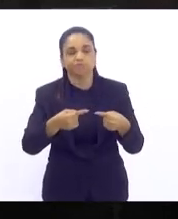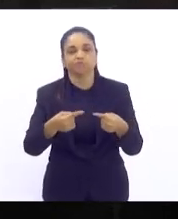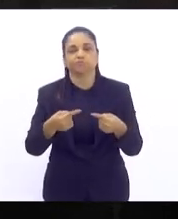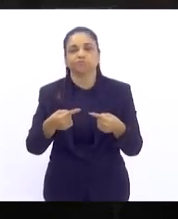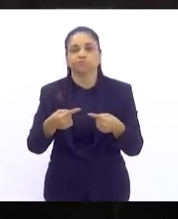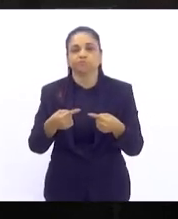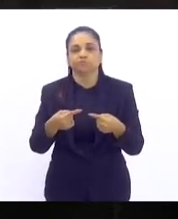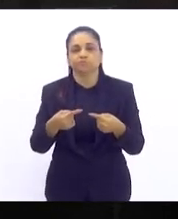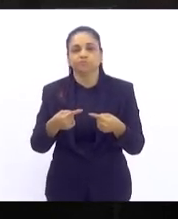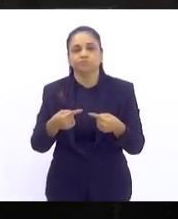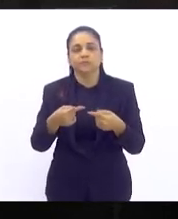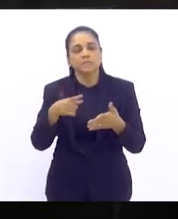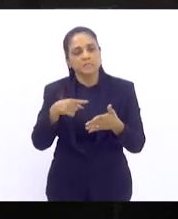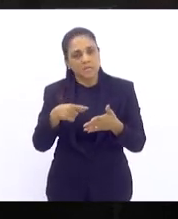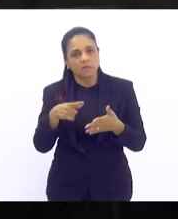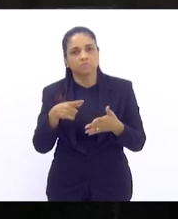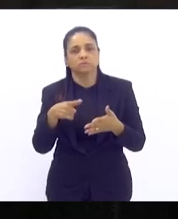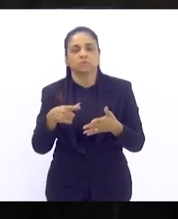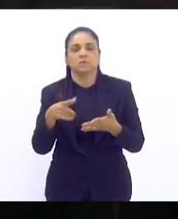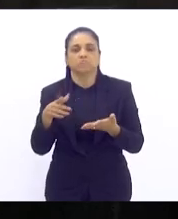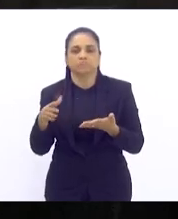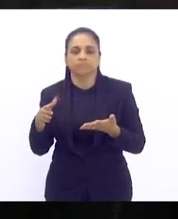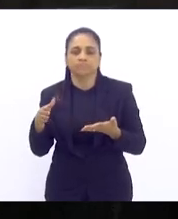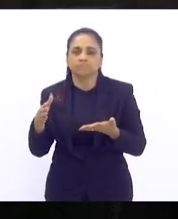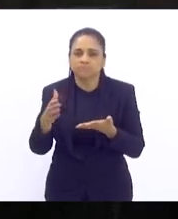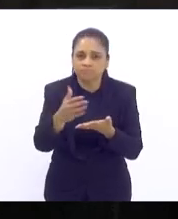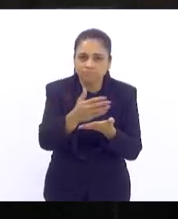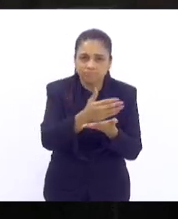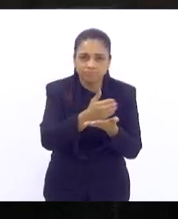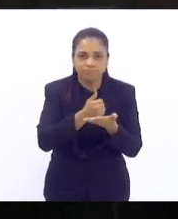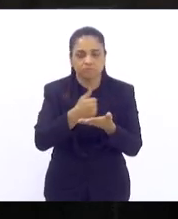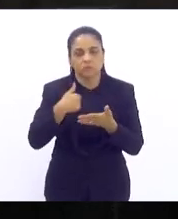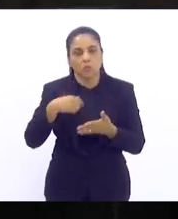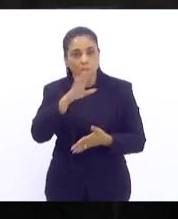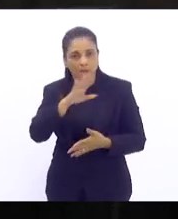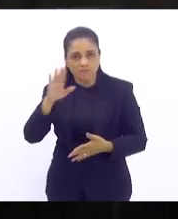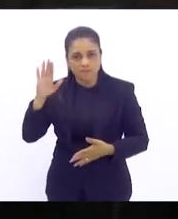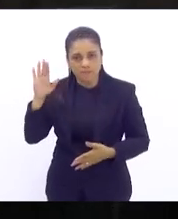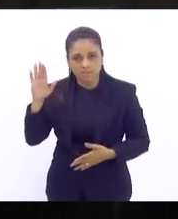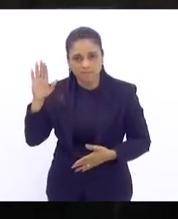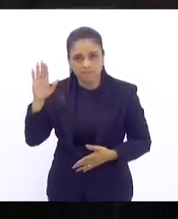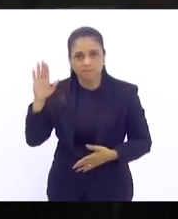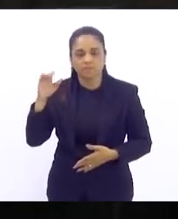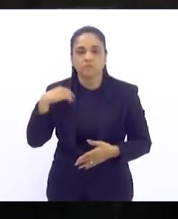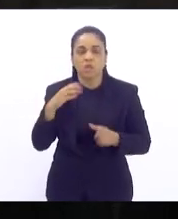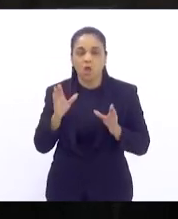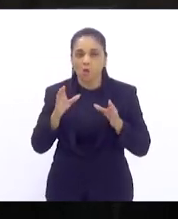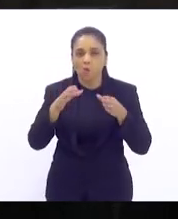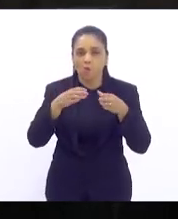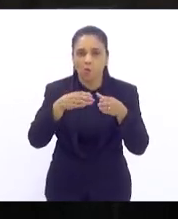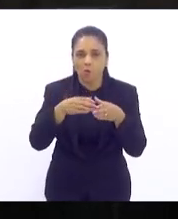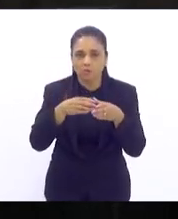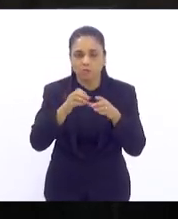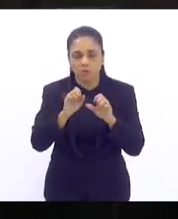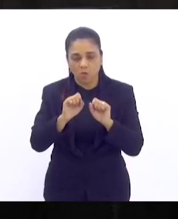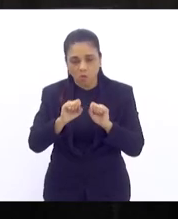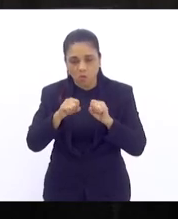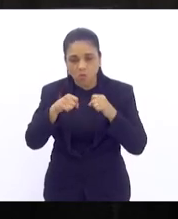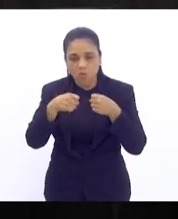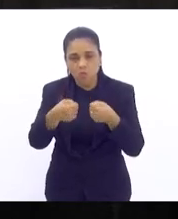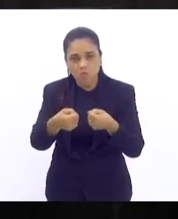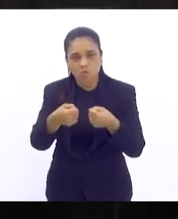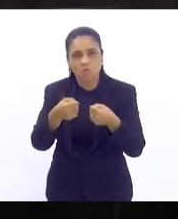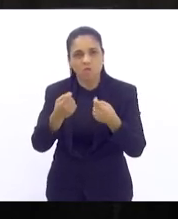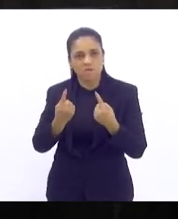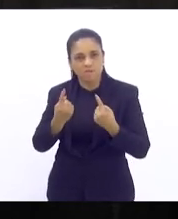resgatar que o nosso mandato e que a comissão de combate às discriminações dessa